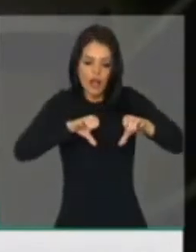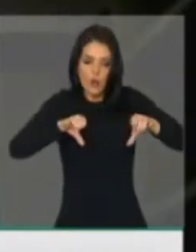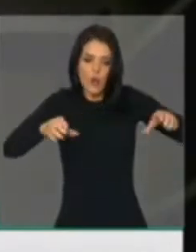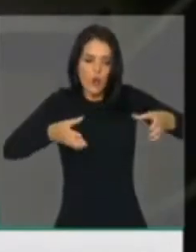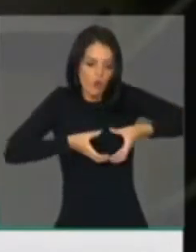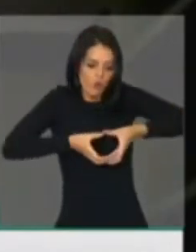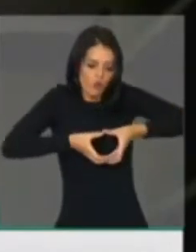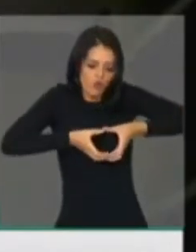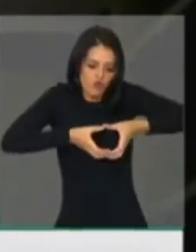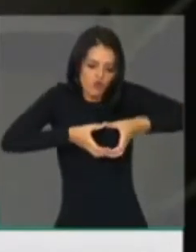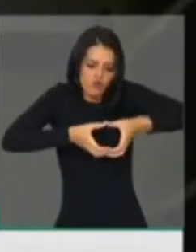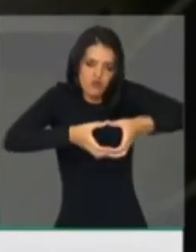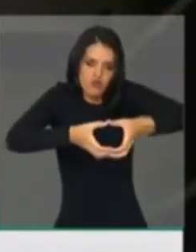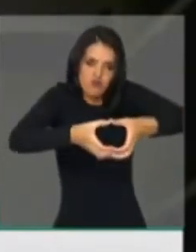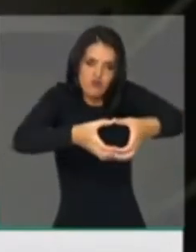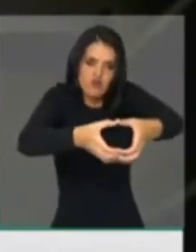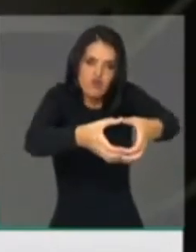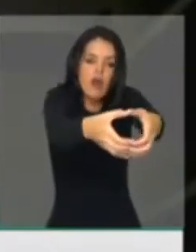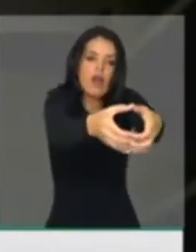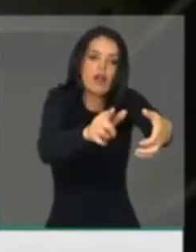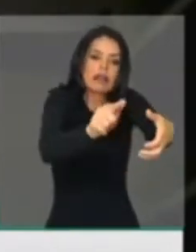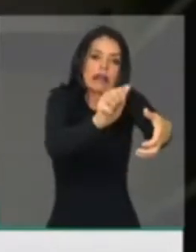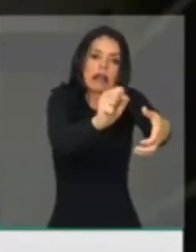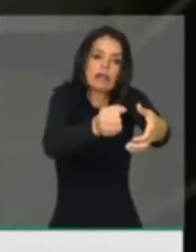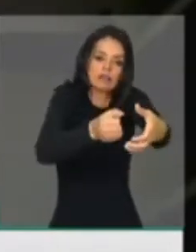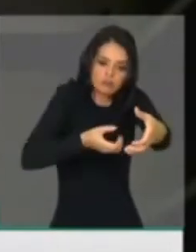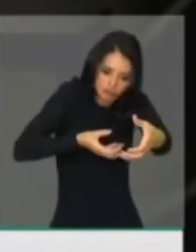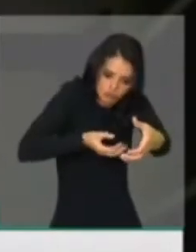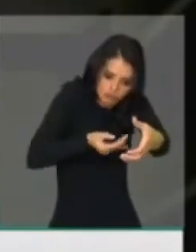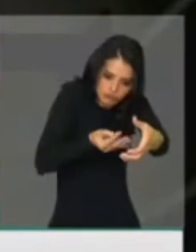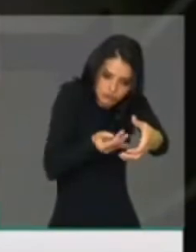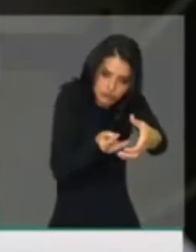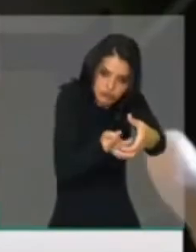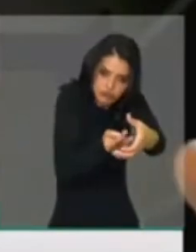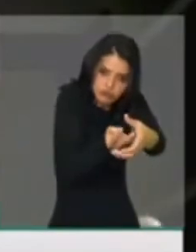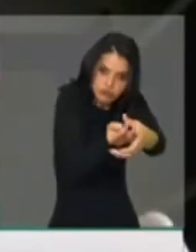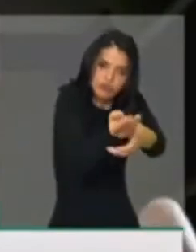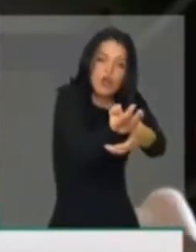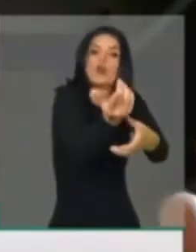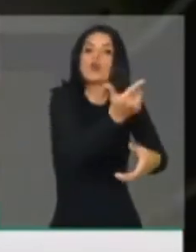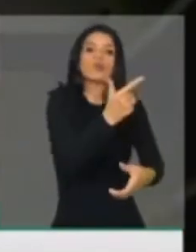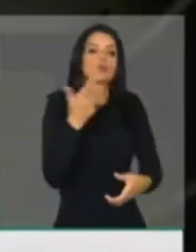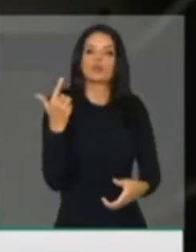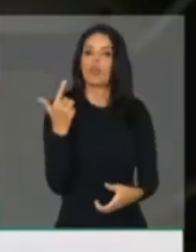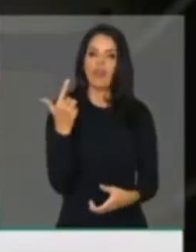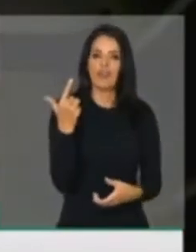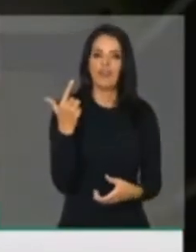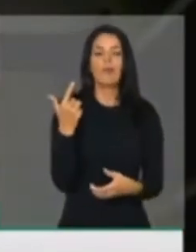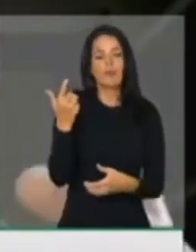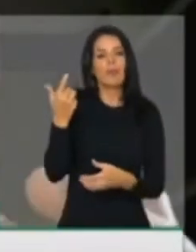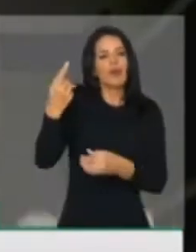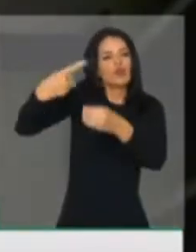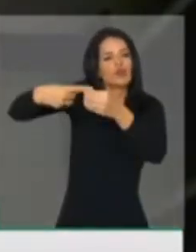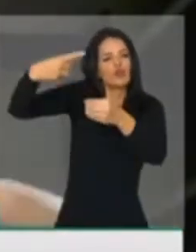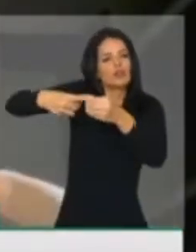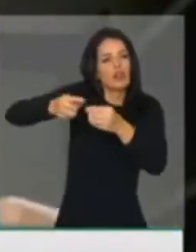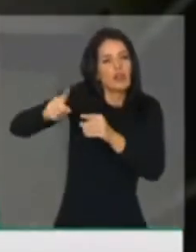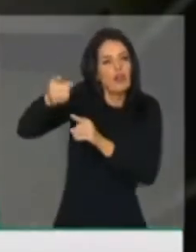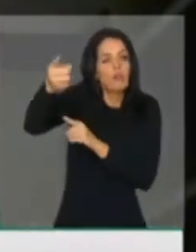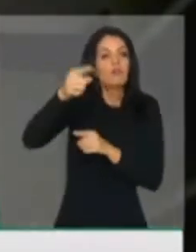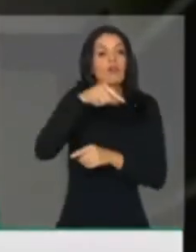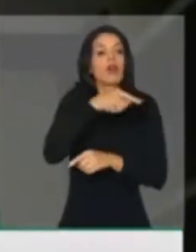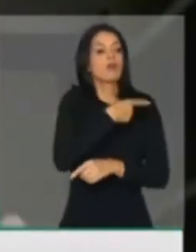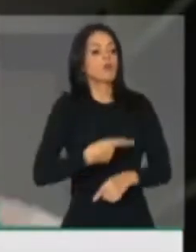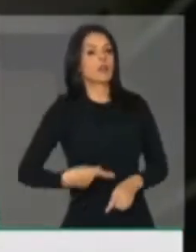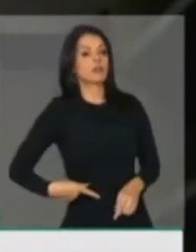bem, qual é a notícia que nos dá essa semana o governo? Que o gás, o gás liqueférito de petróleo, será